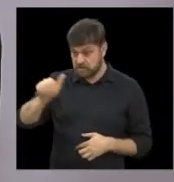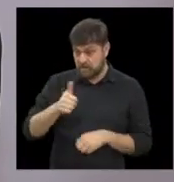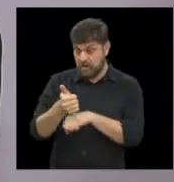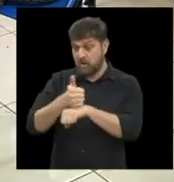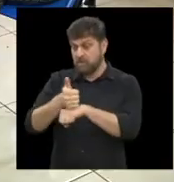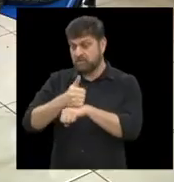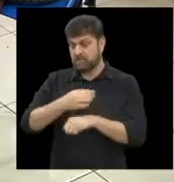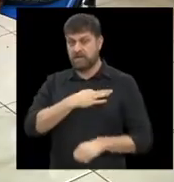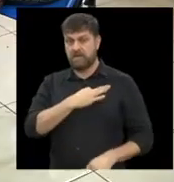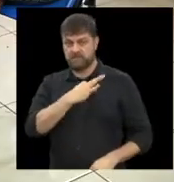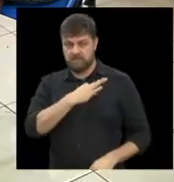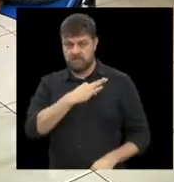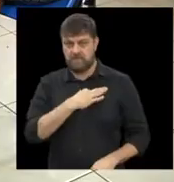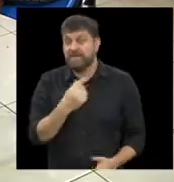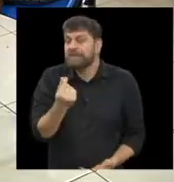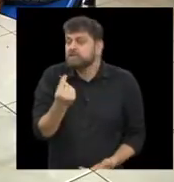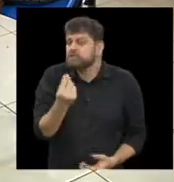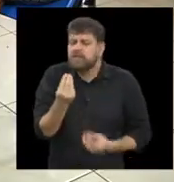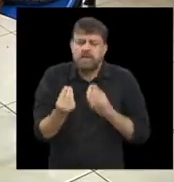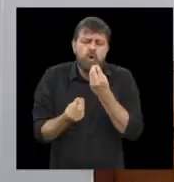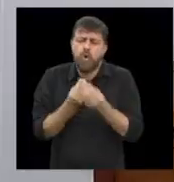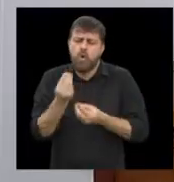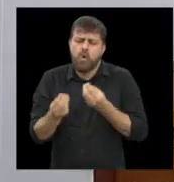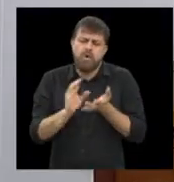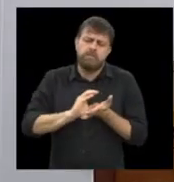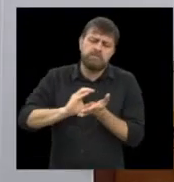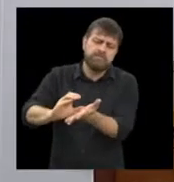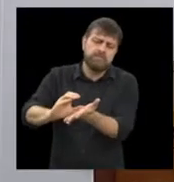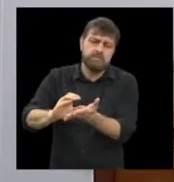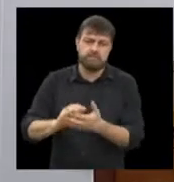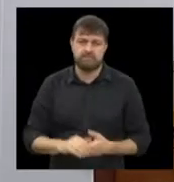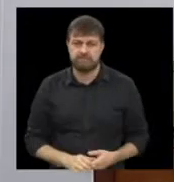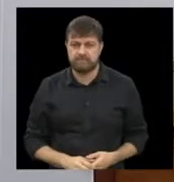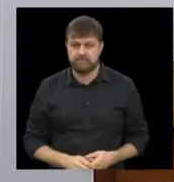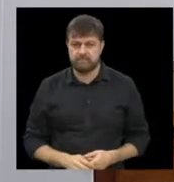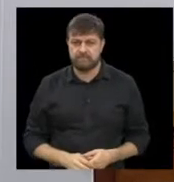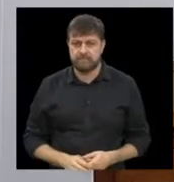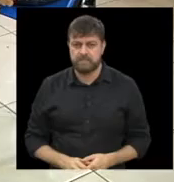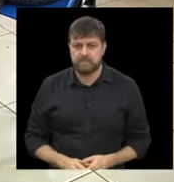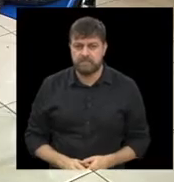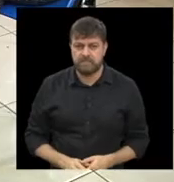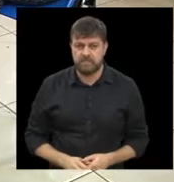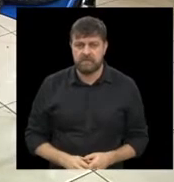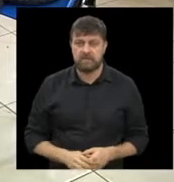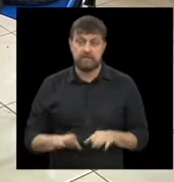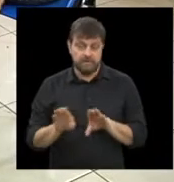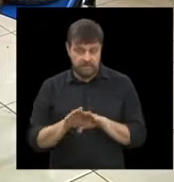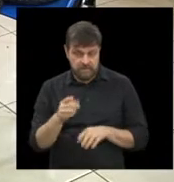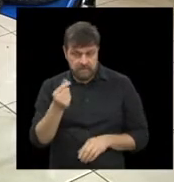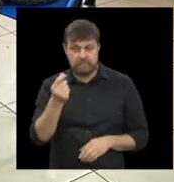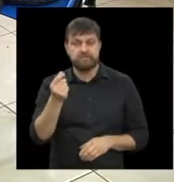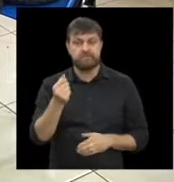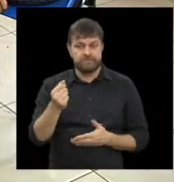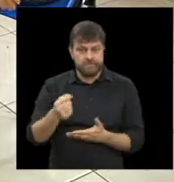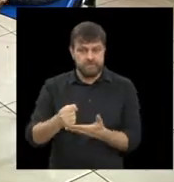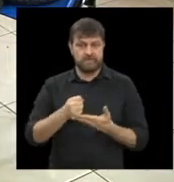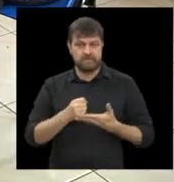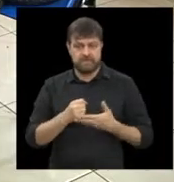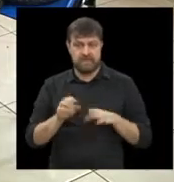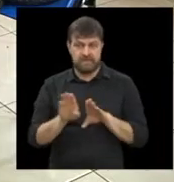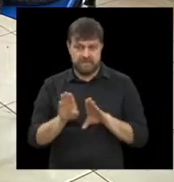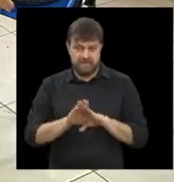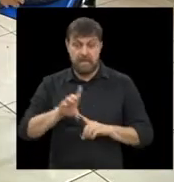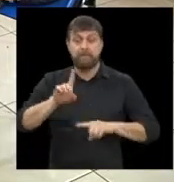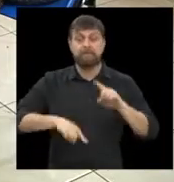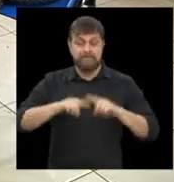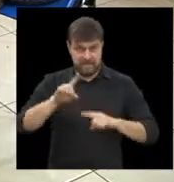voluntários. E ajuda financeira, como que é o contato para falar com vocês? Ajuda financeira, não só financeira, mas